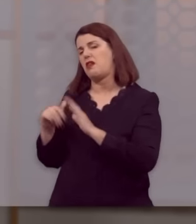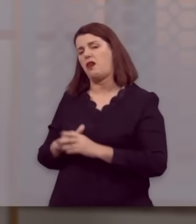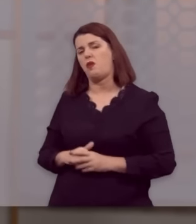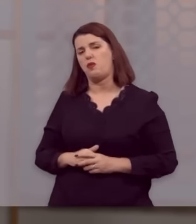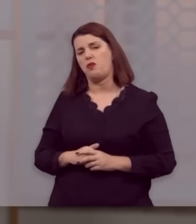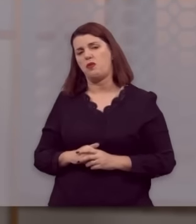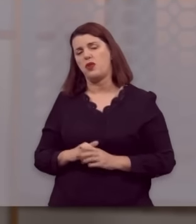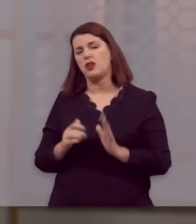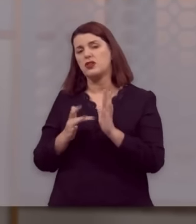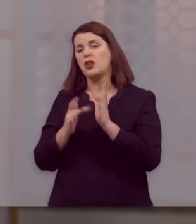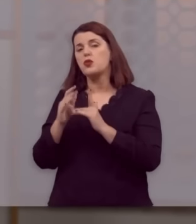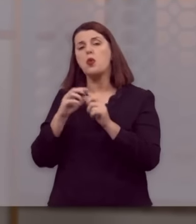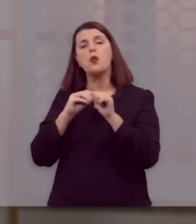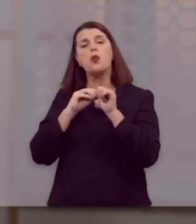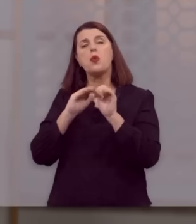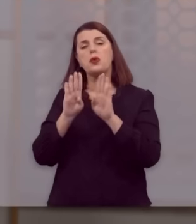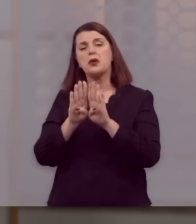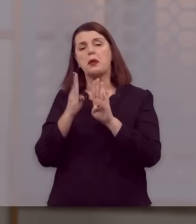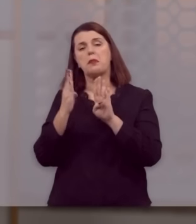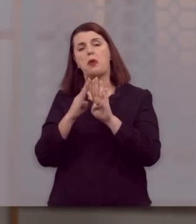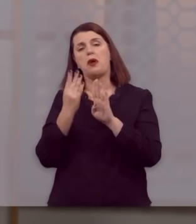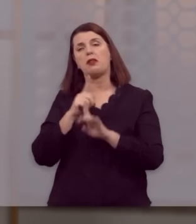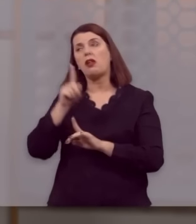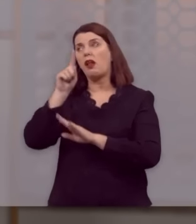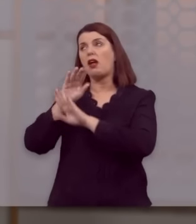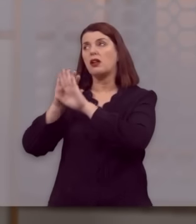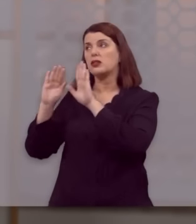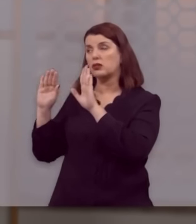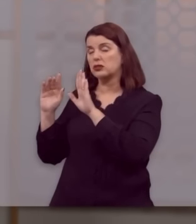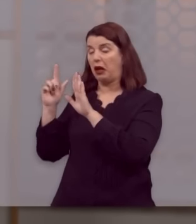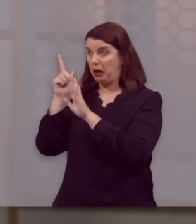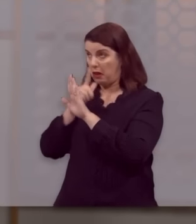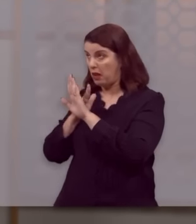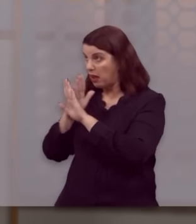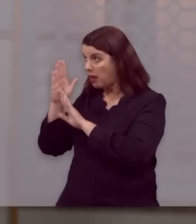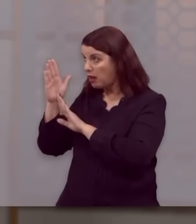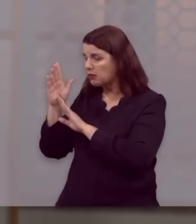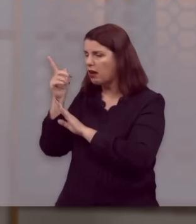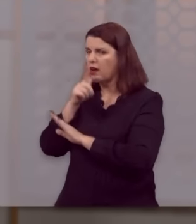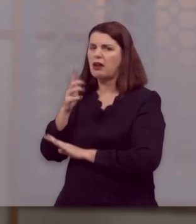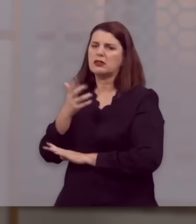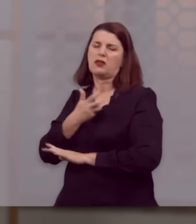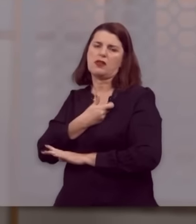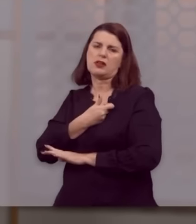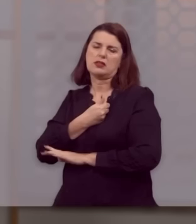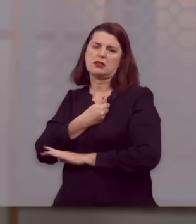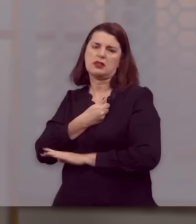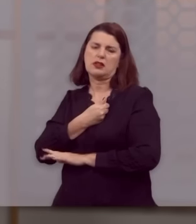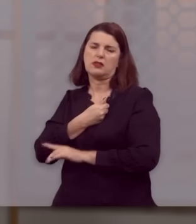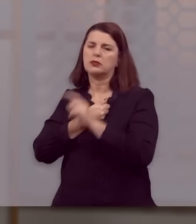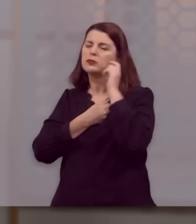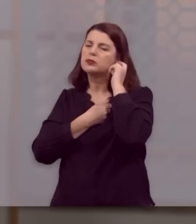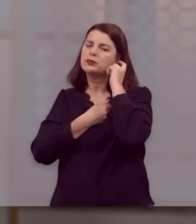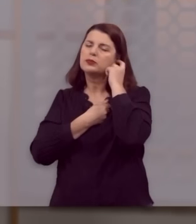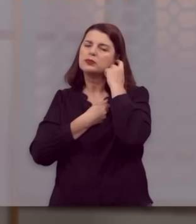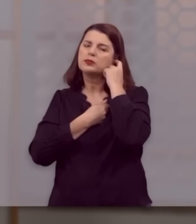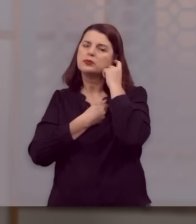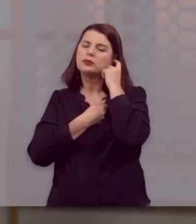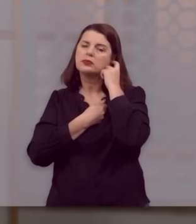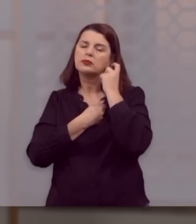Ele é a porta do céu. Ele dizia, sou a porta. Quem entrar por mim será salvo. Entrará e sairá e achará pastagem.